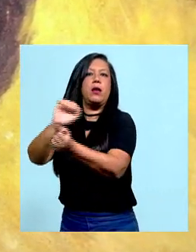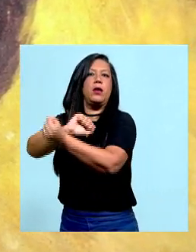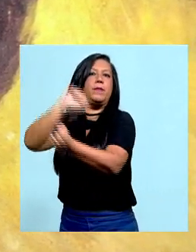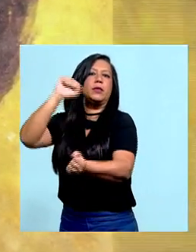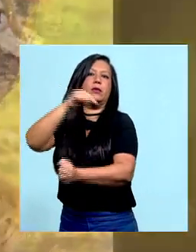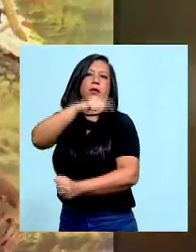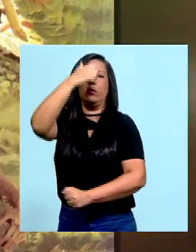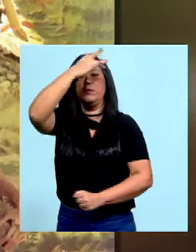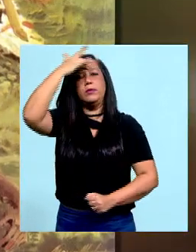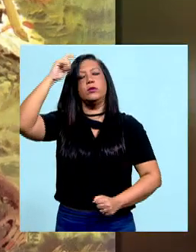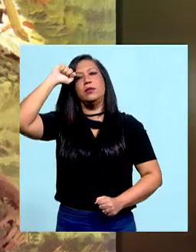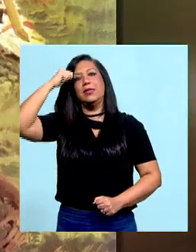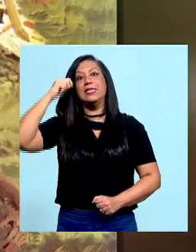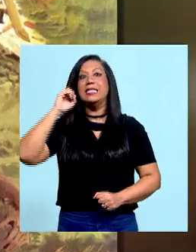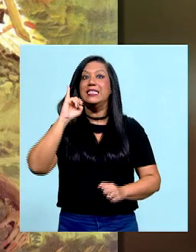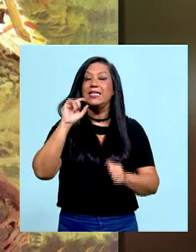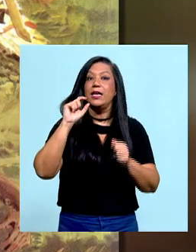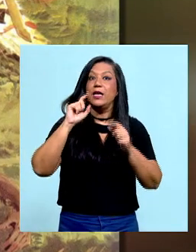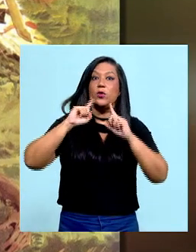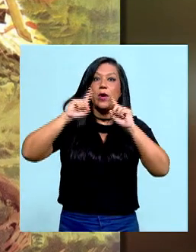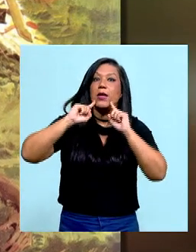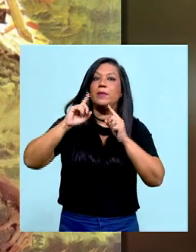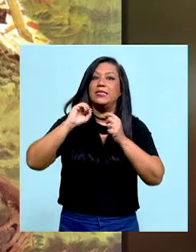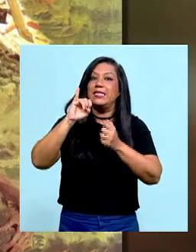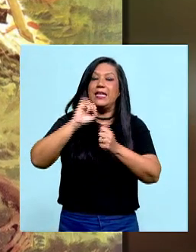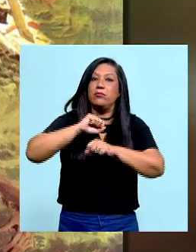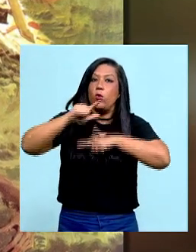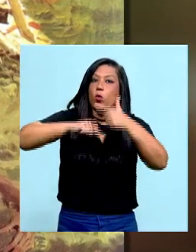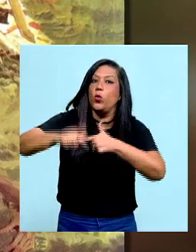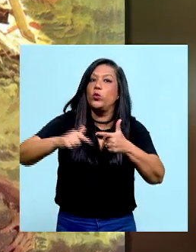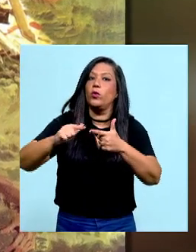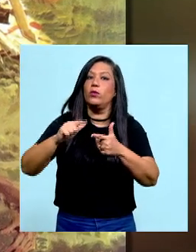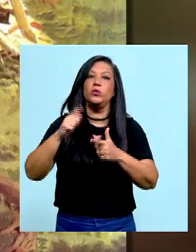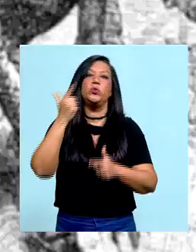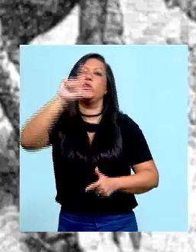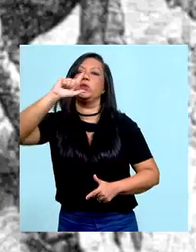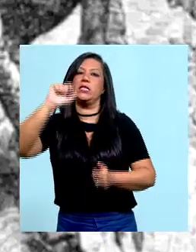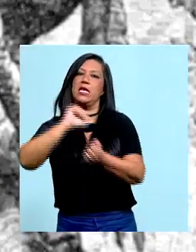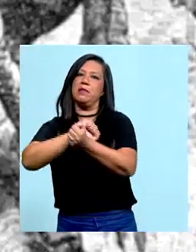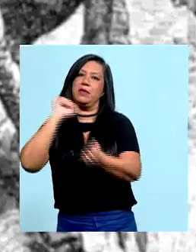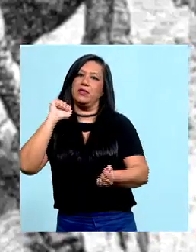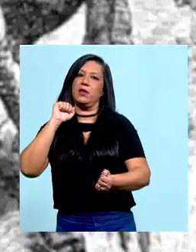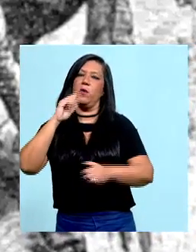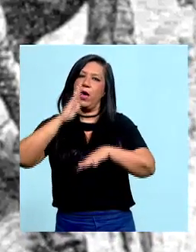participação efetivamente deles não teria acontecido a abolição.